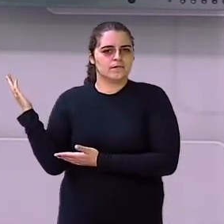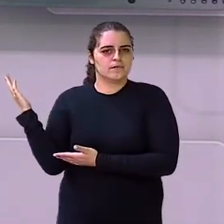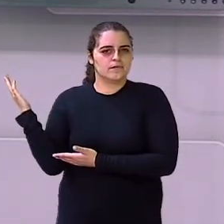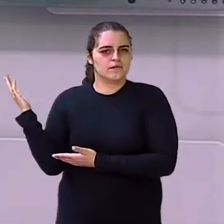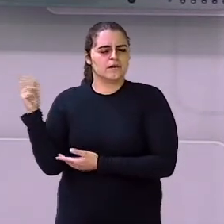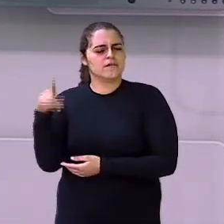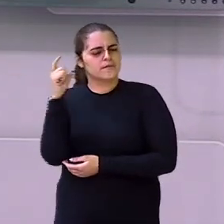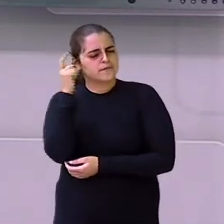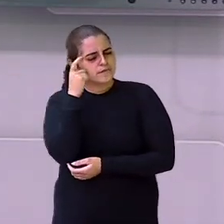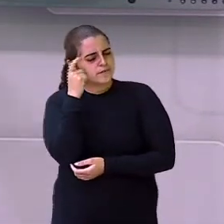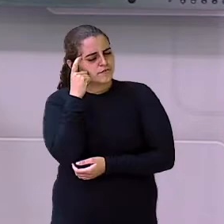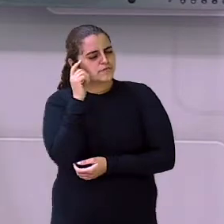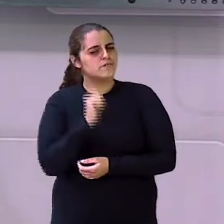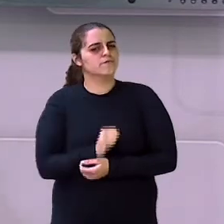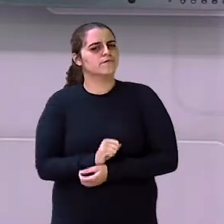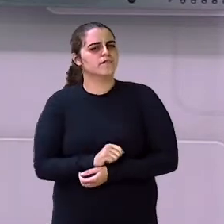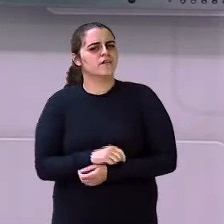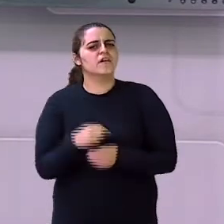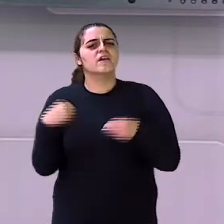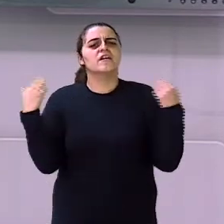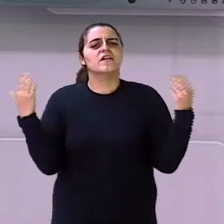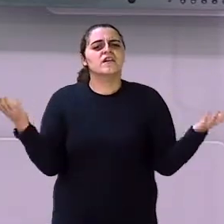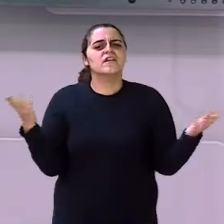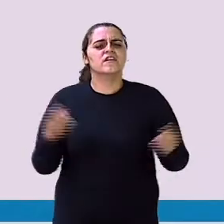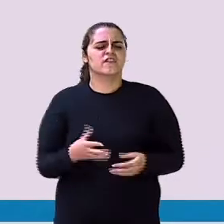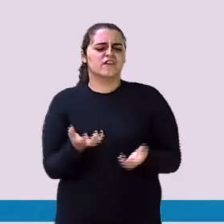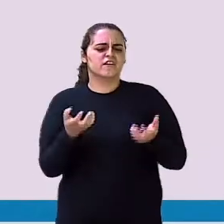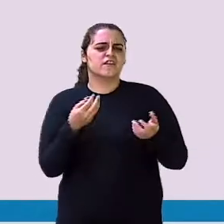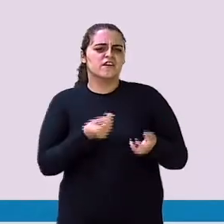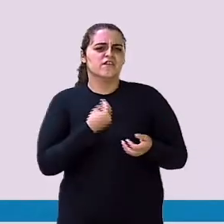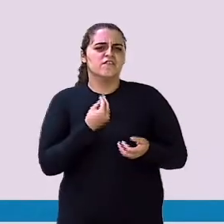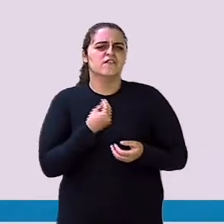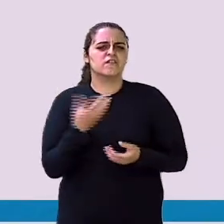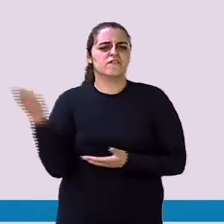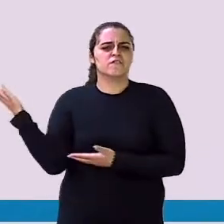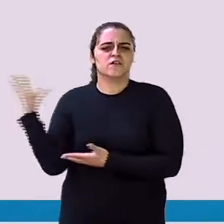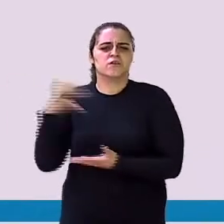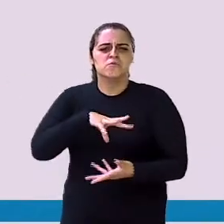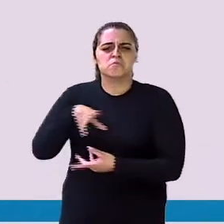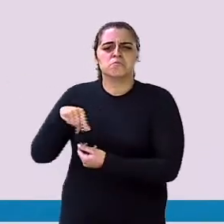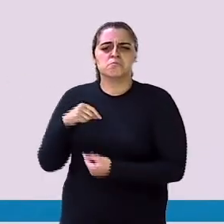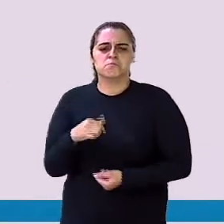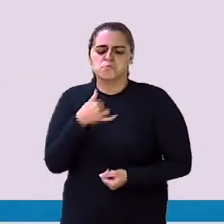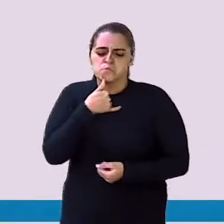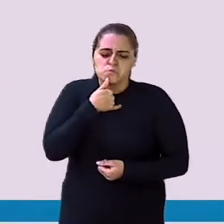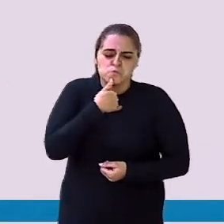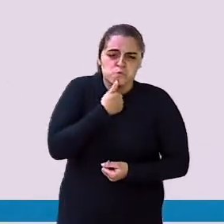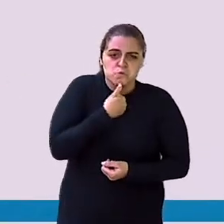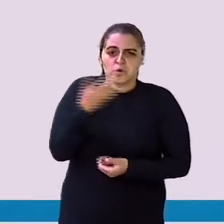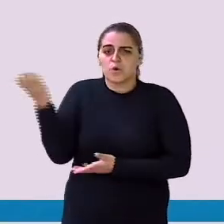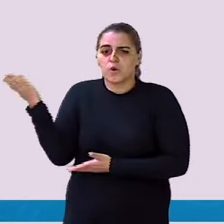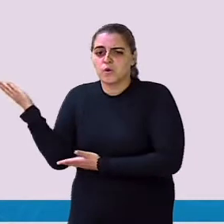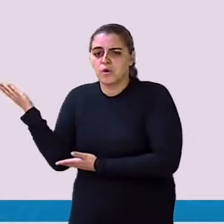Ainda refletindo, olha Quem vai querer viver assim Nesse planeta? Olha que triste essa imagem